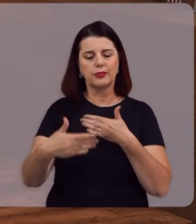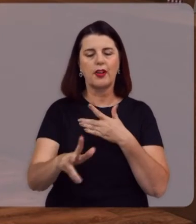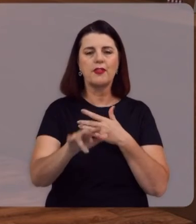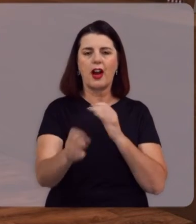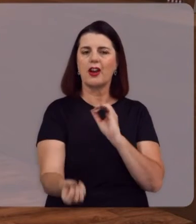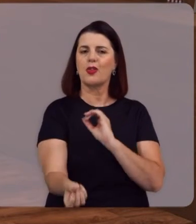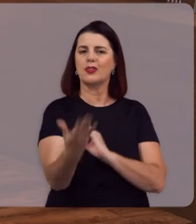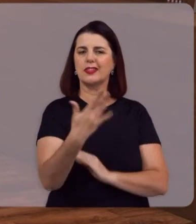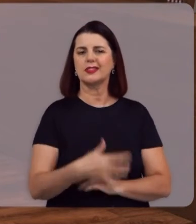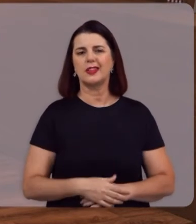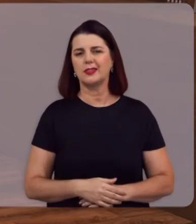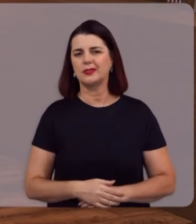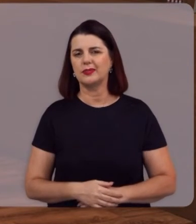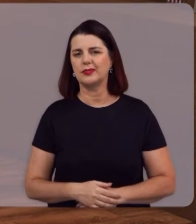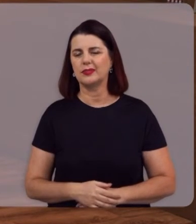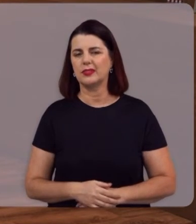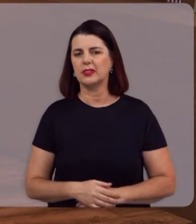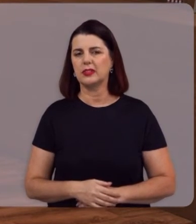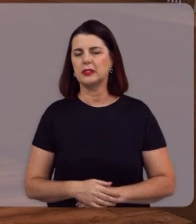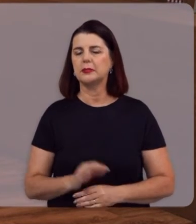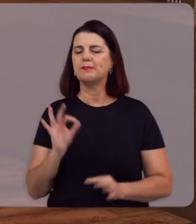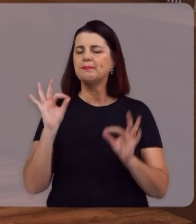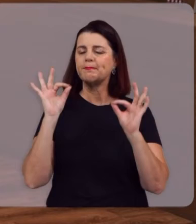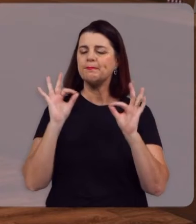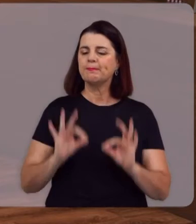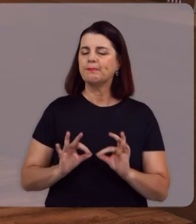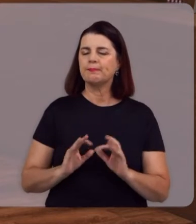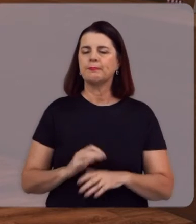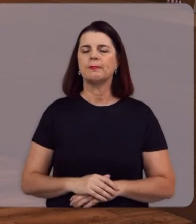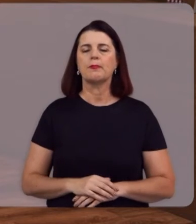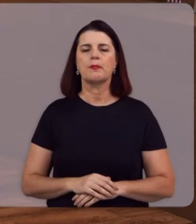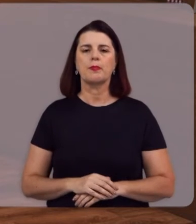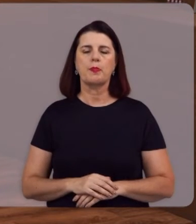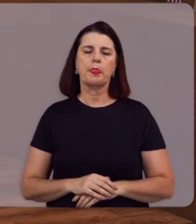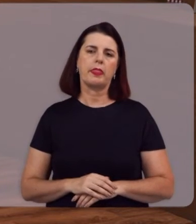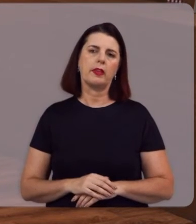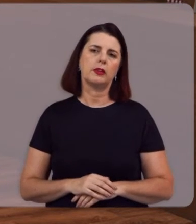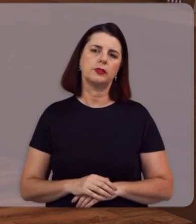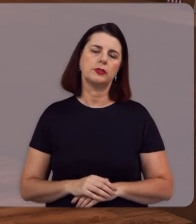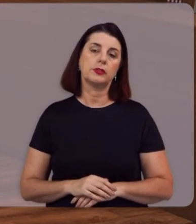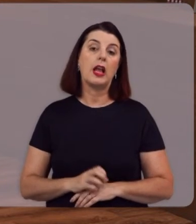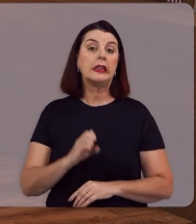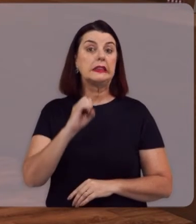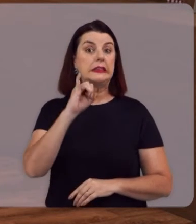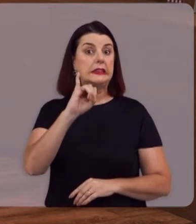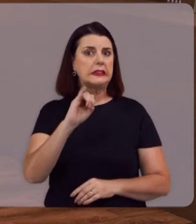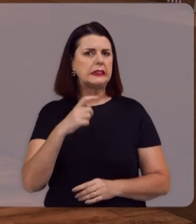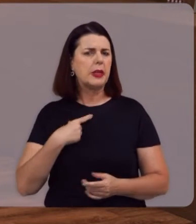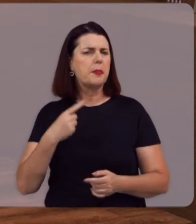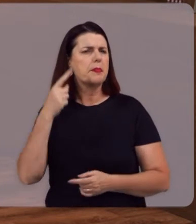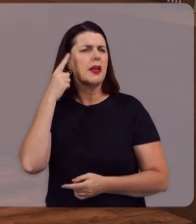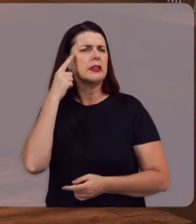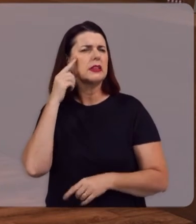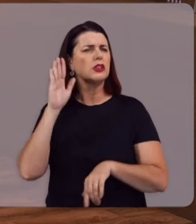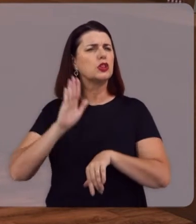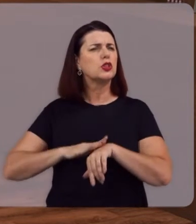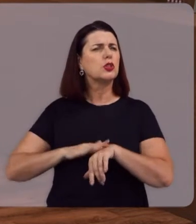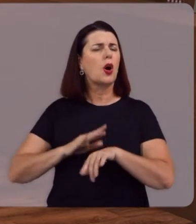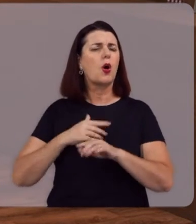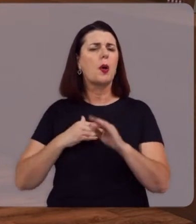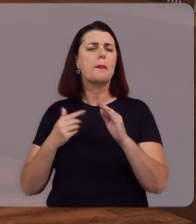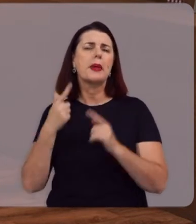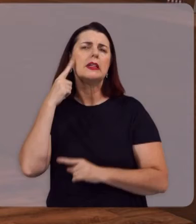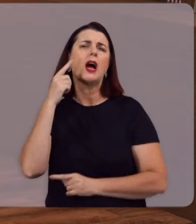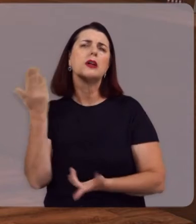onde se cumpriram Outras É rigorosa E literalmente Se isso fosse colocado Apenas no campo Da